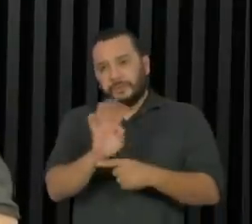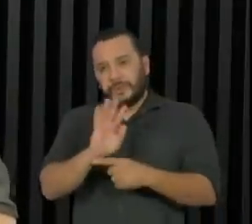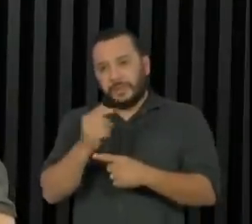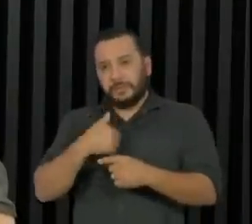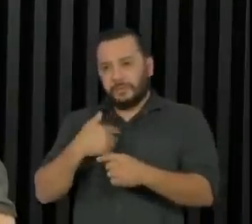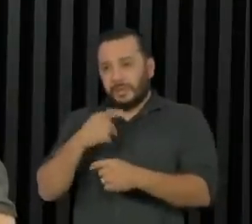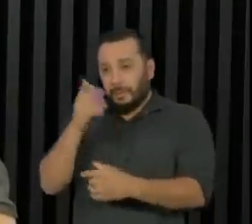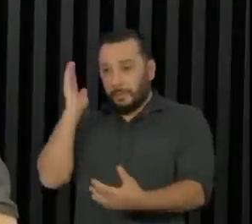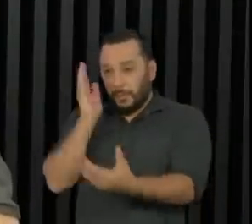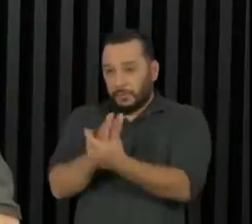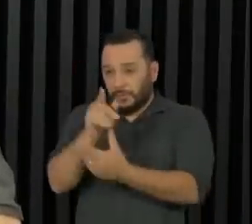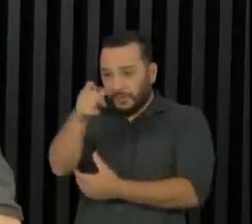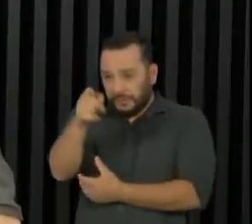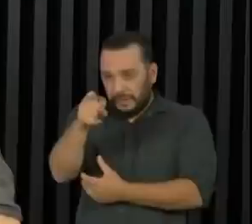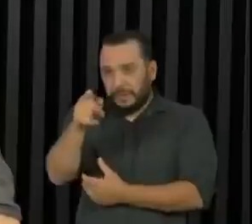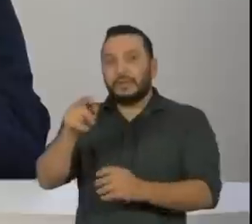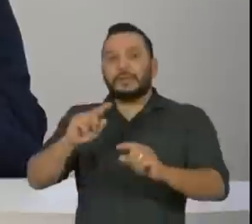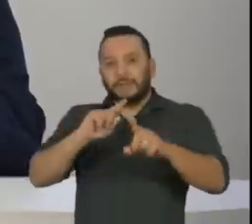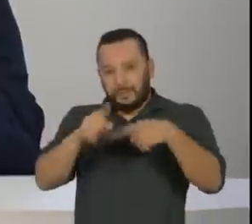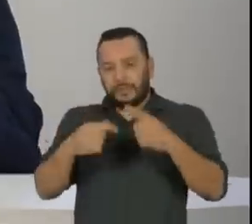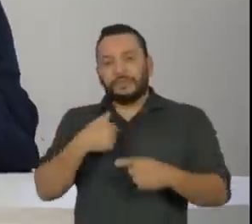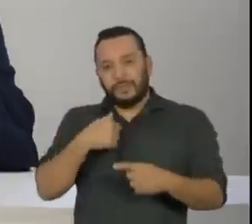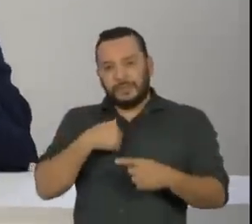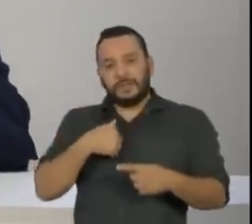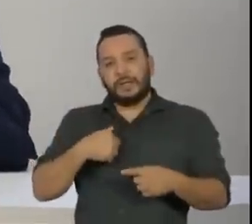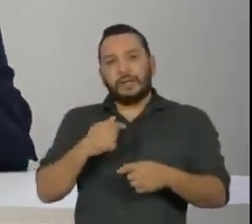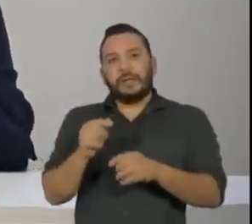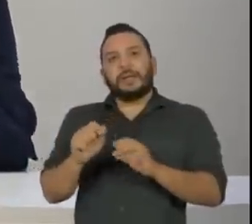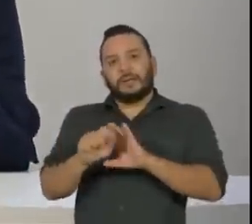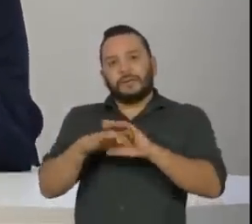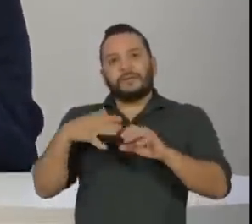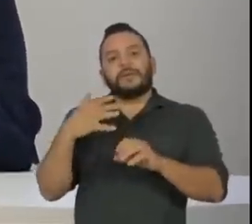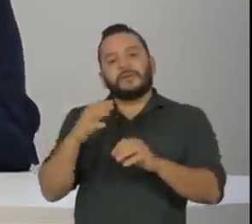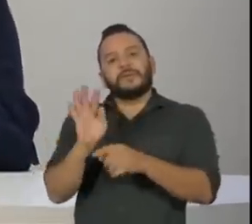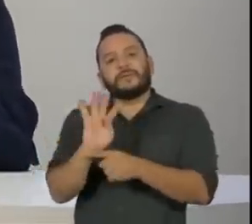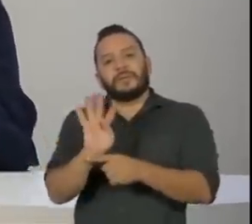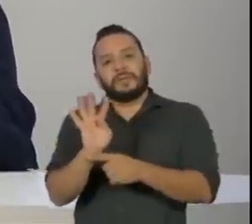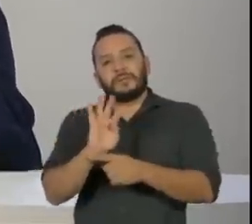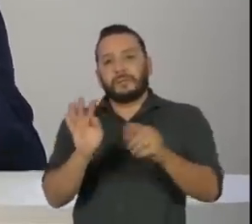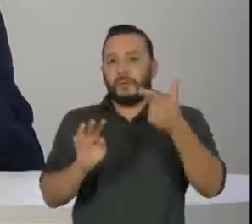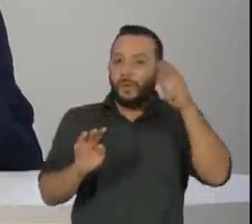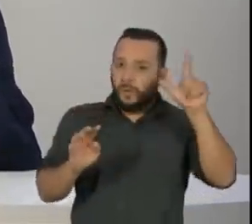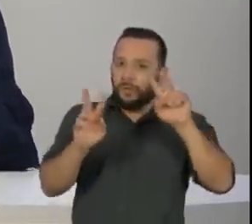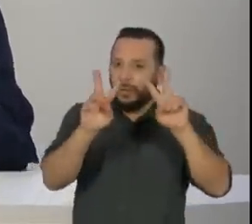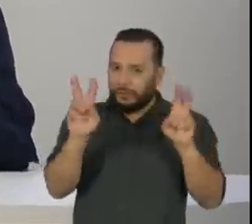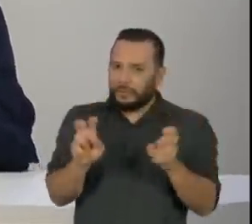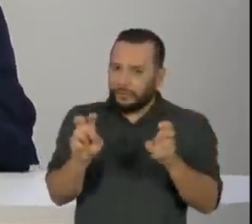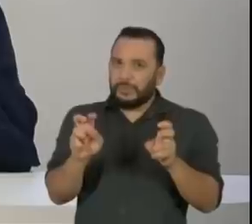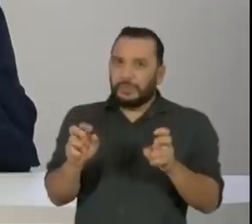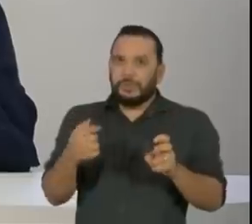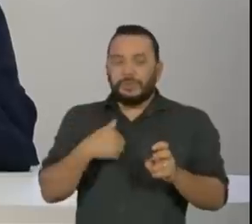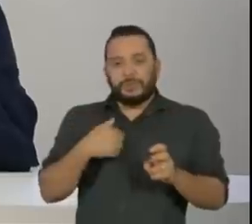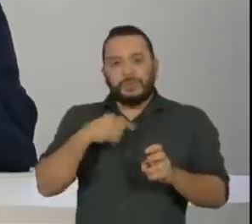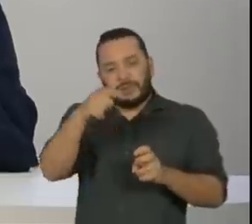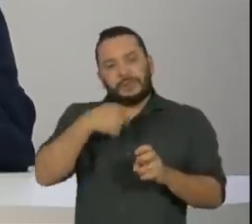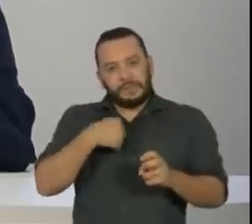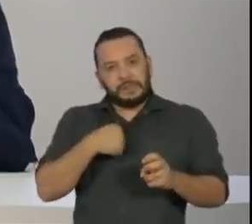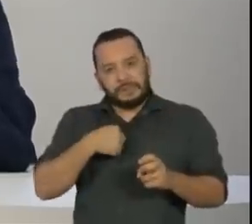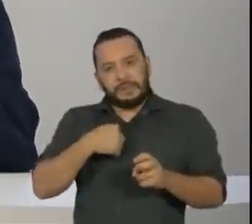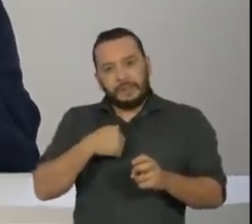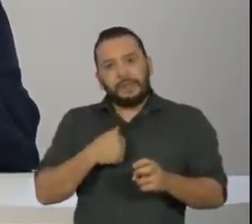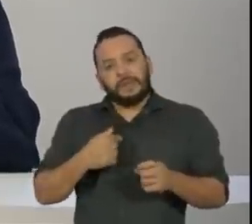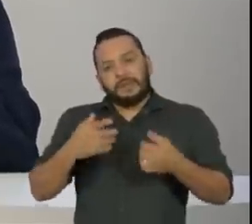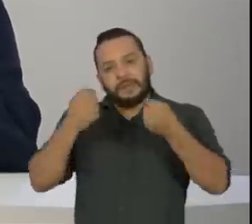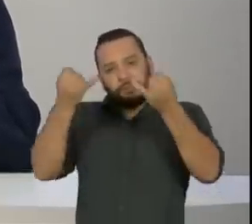fizeram um acordo, você se retratou no seu canal, no finalzinho de um vídeo sobre outro assunto, porque não te disseram como que você tinha que se